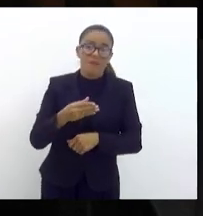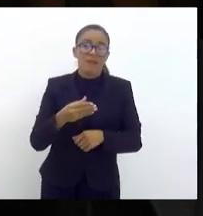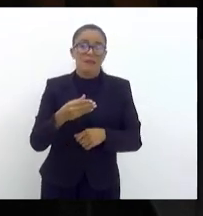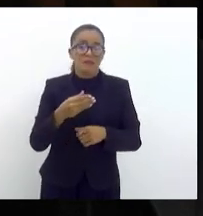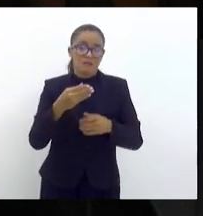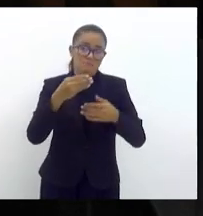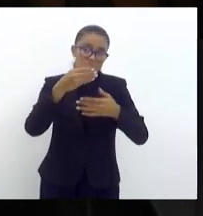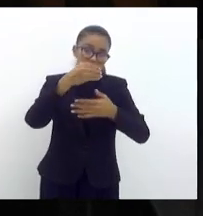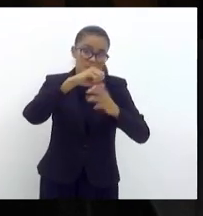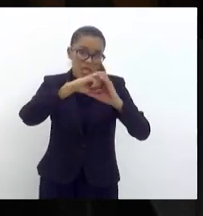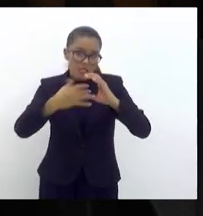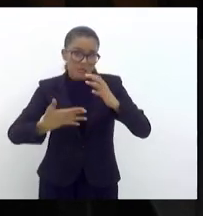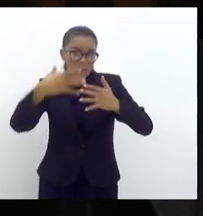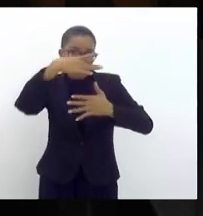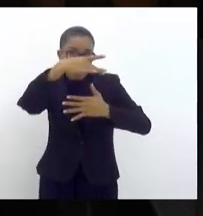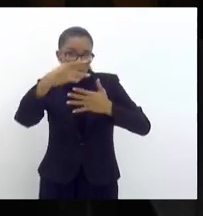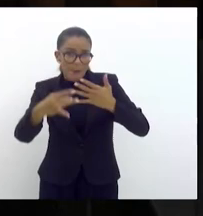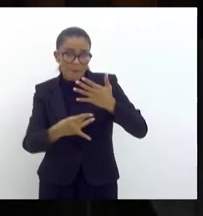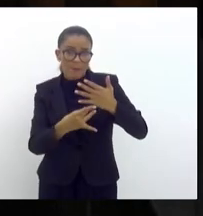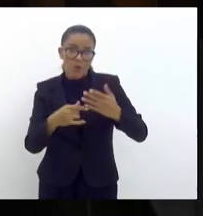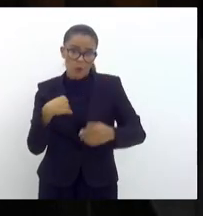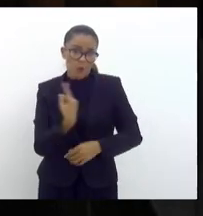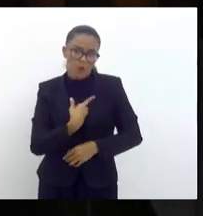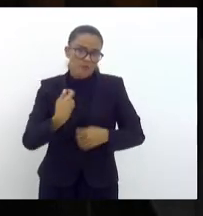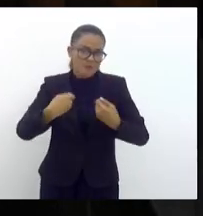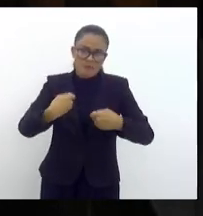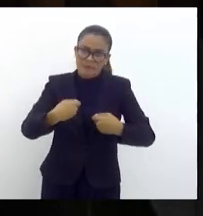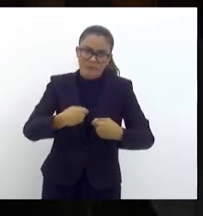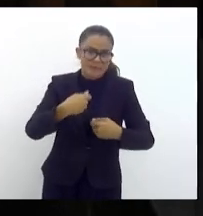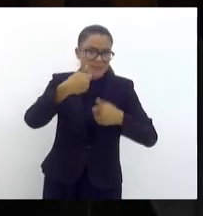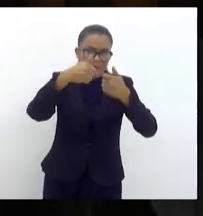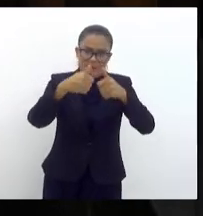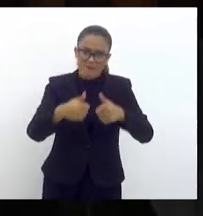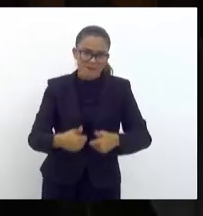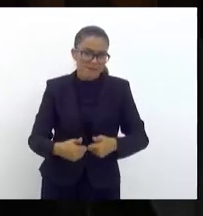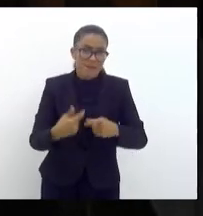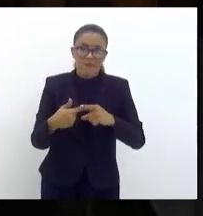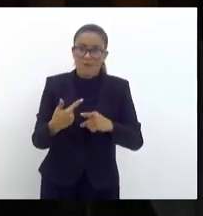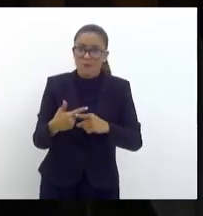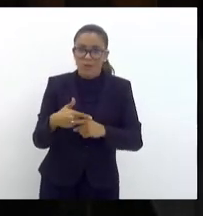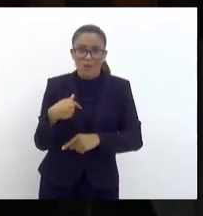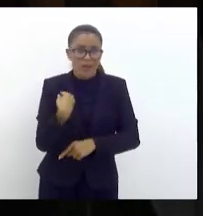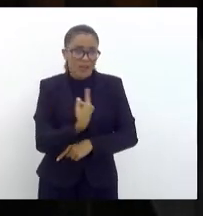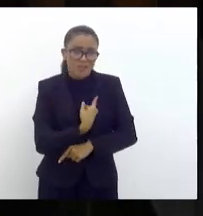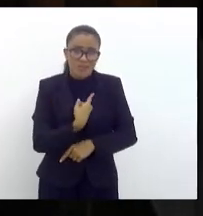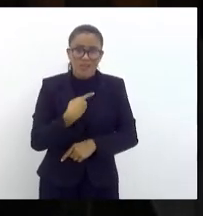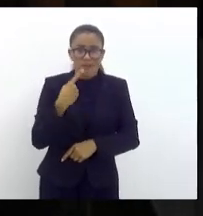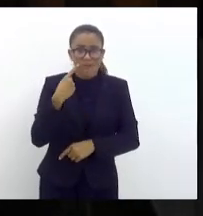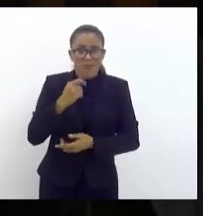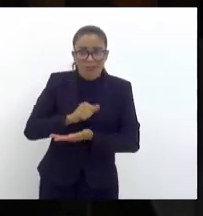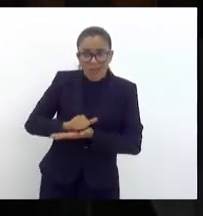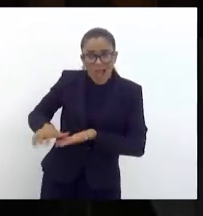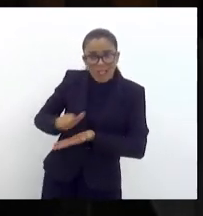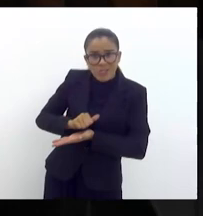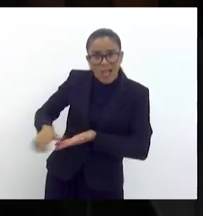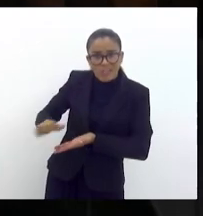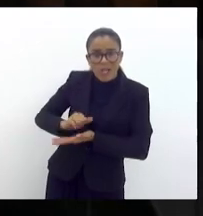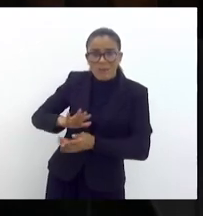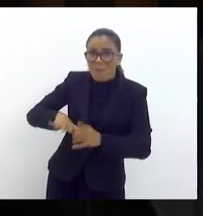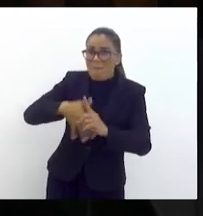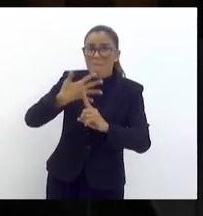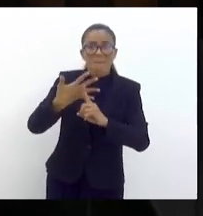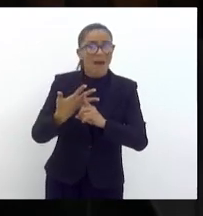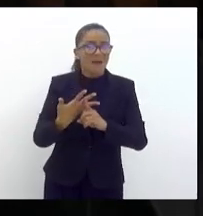significativos. E o nosso terá que ser revisto. que a expectativa das nossas receitas foram mutiladas